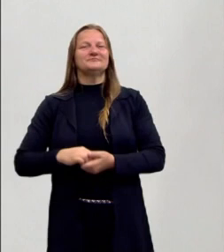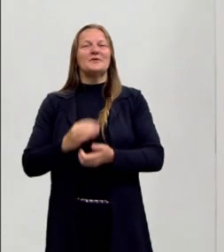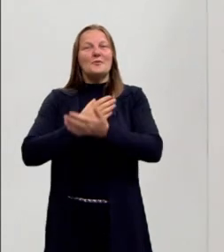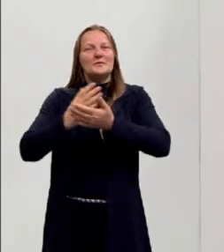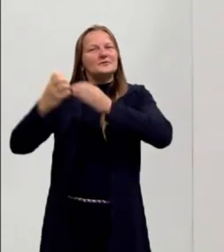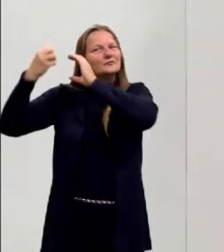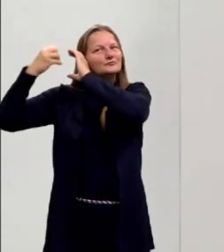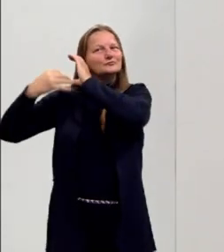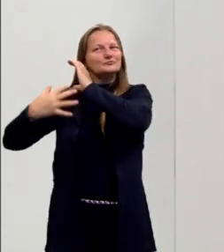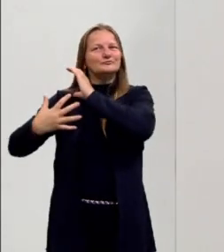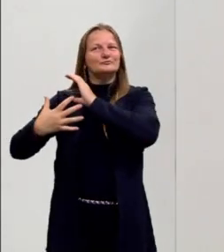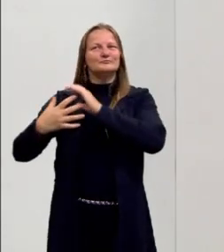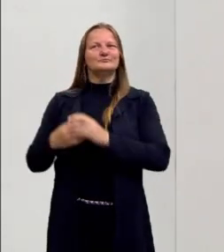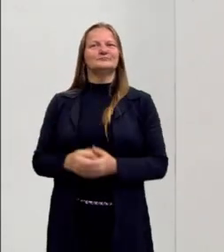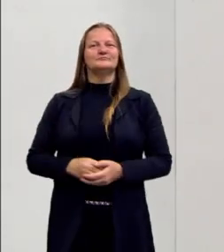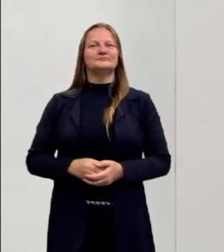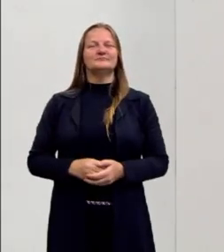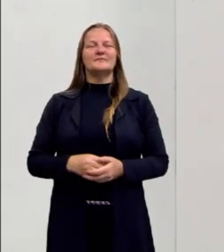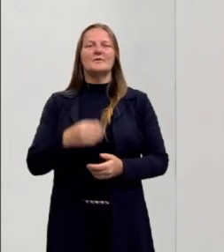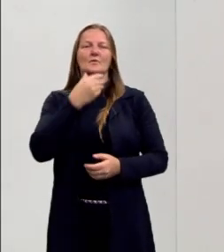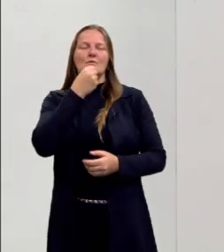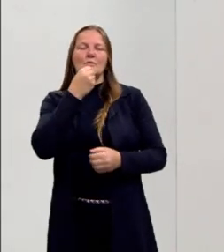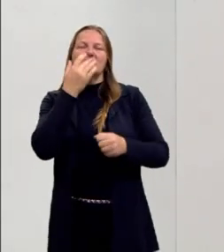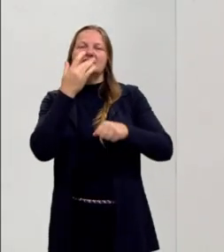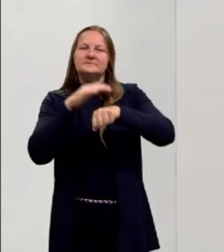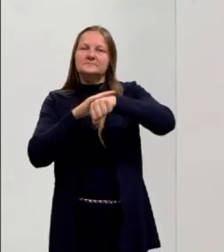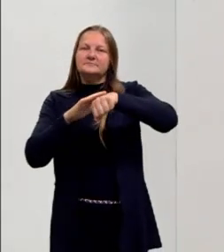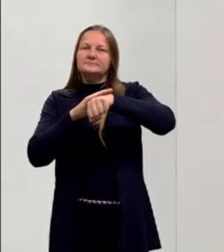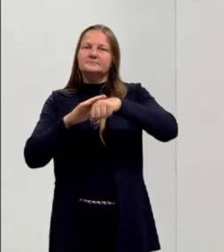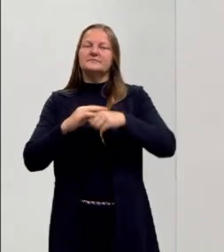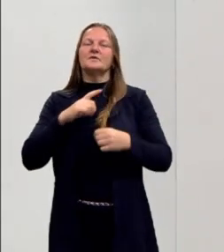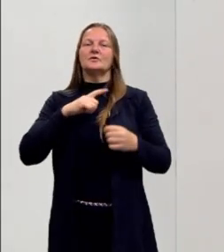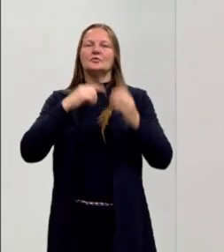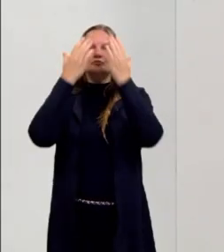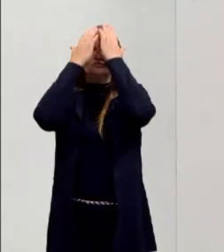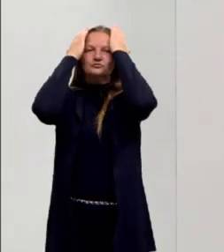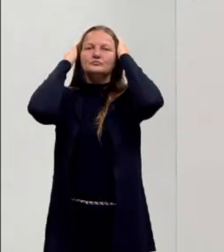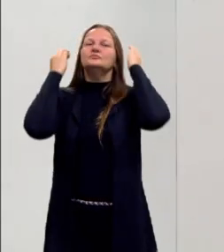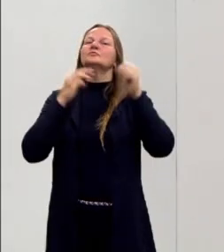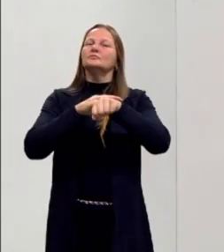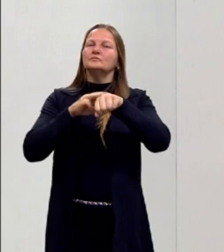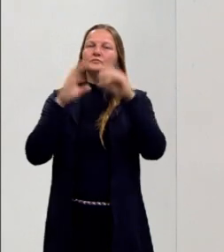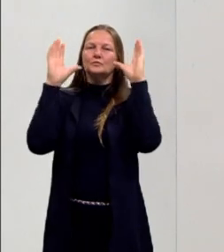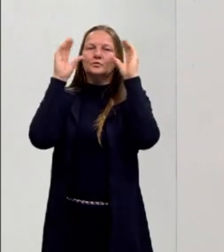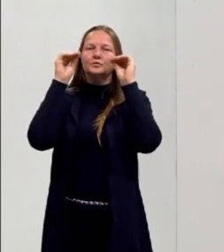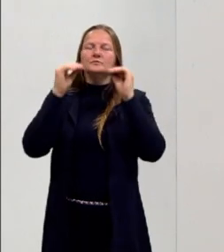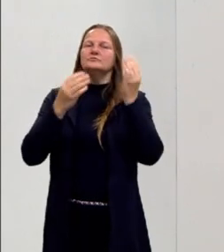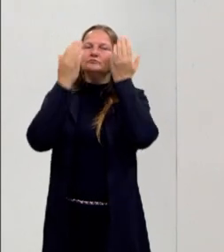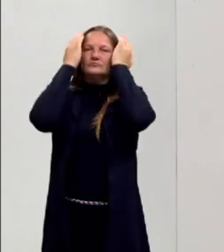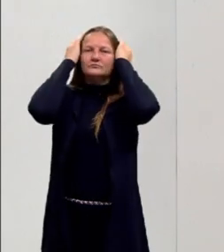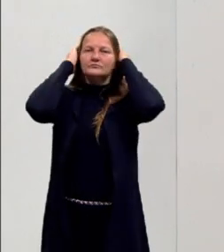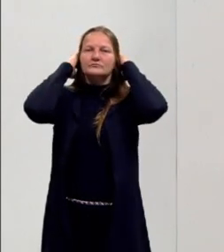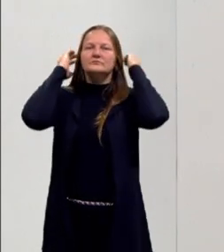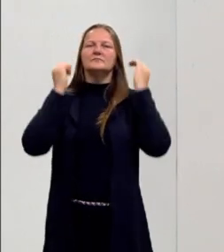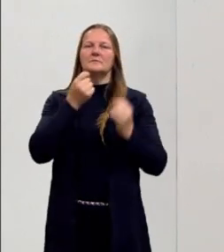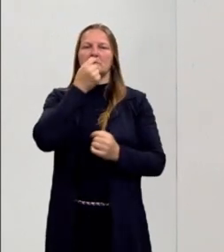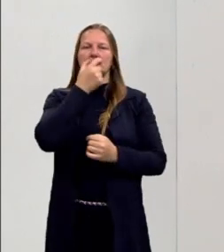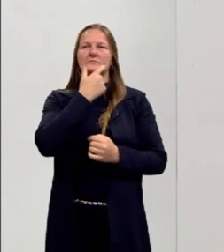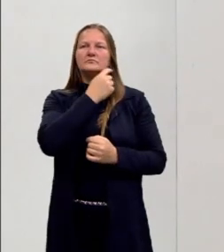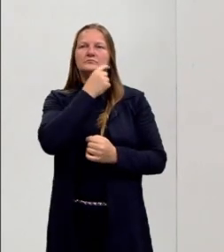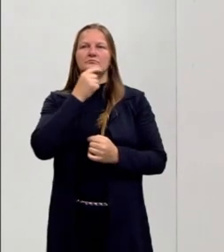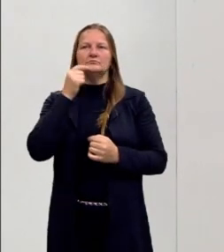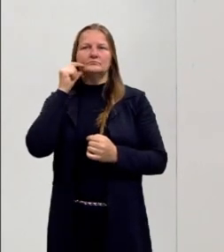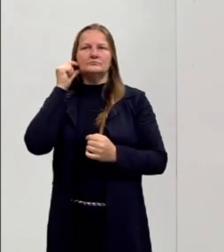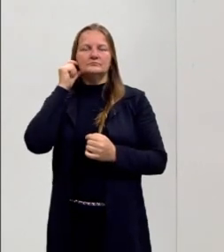fazendo a minha audiodescrição. Eu sou um homem branco, tenho cabelo castanho escuro, uso ele mais curto, tenho uma barba